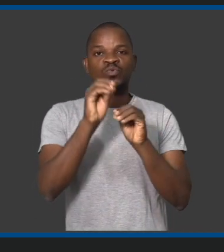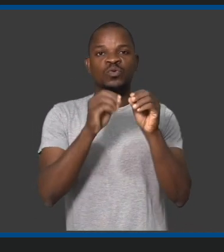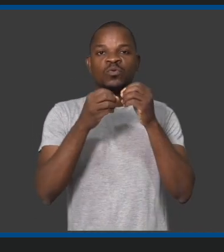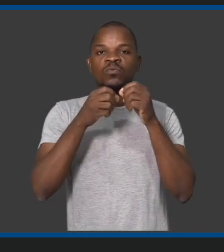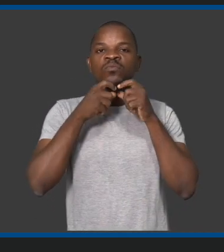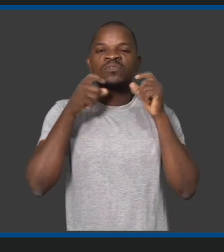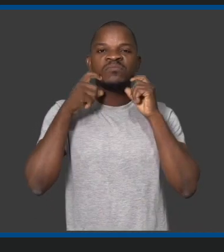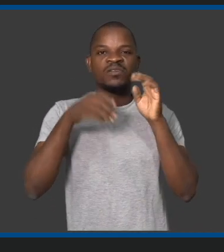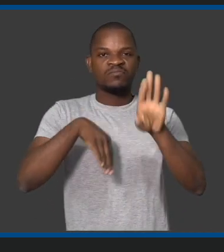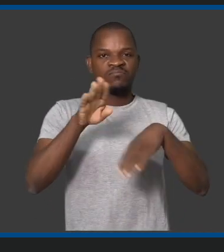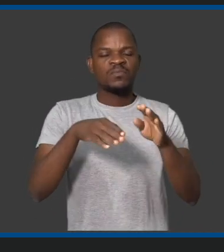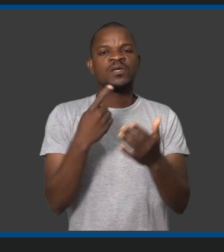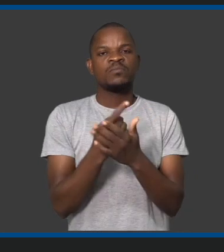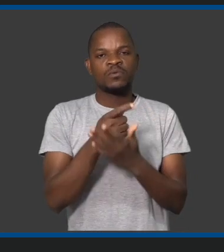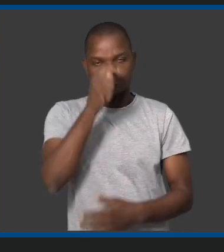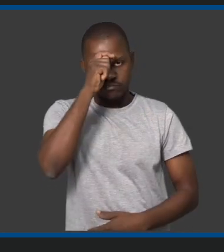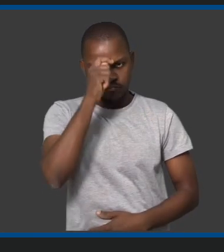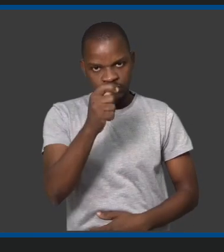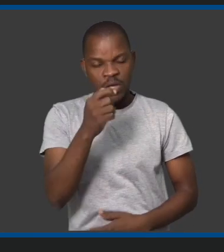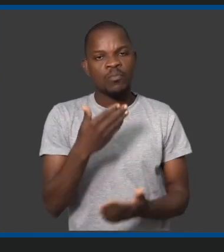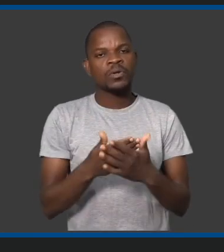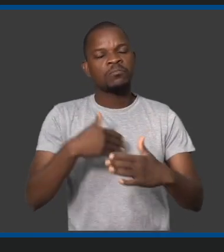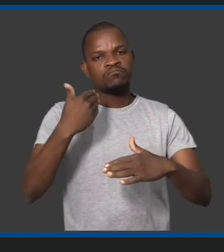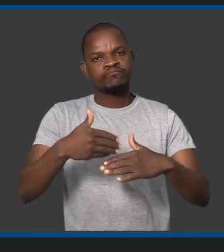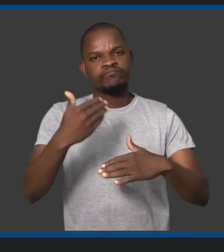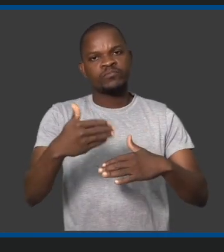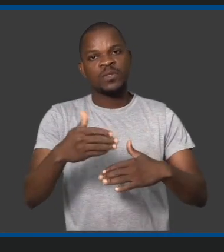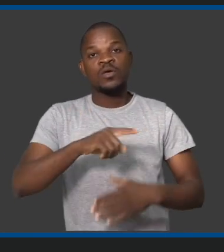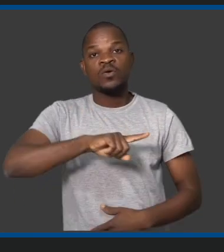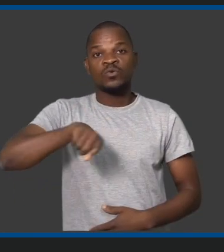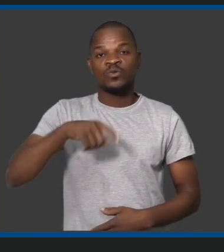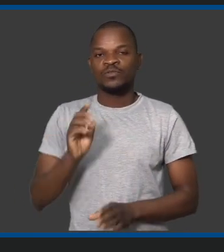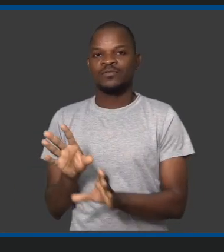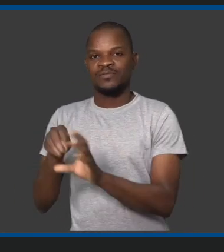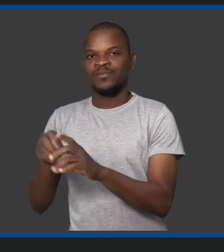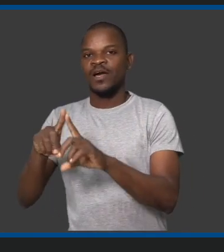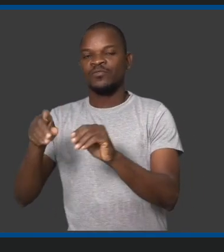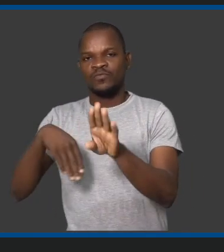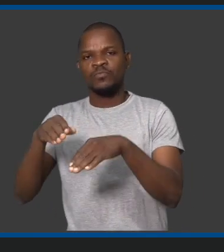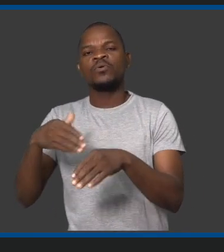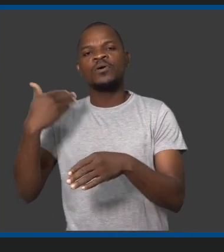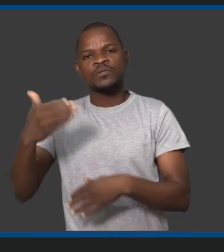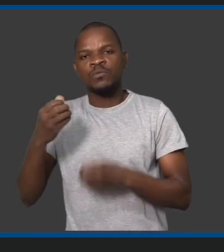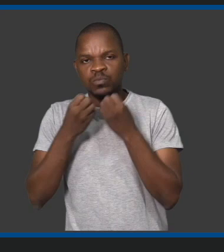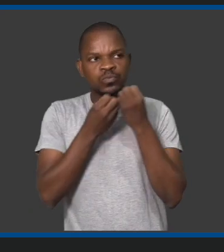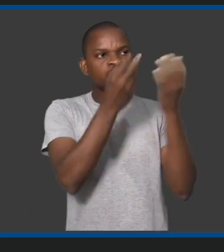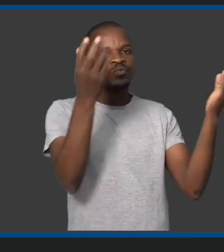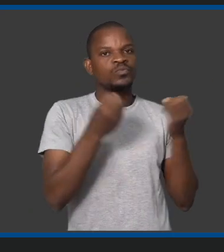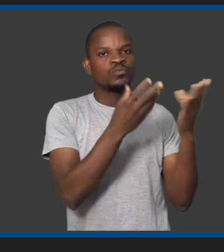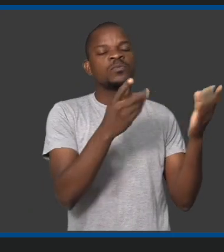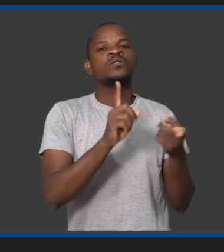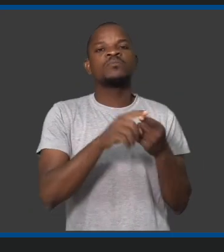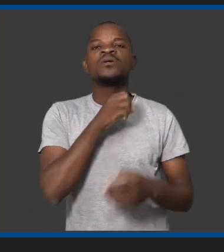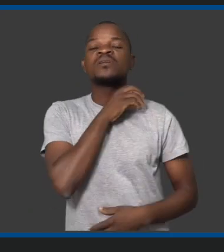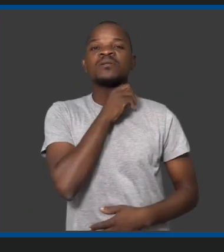seja valorizado, é um produto que todos os dias nós que vivemos do futebol falamos dele e reclamamos